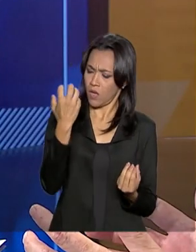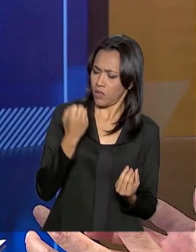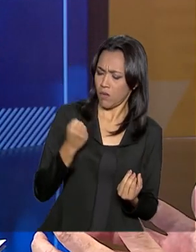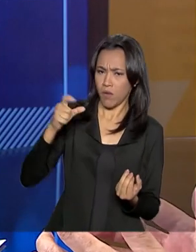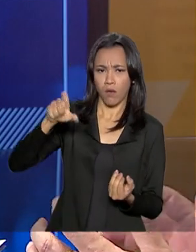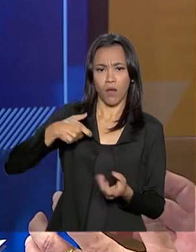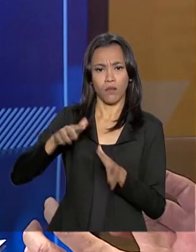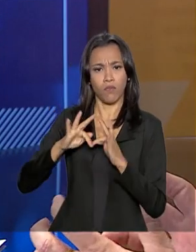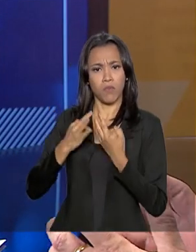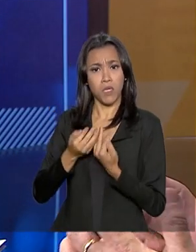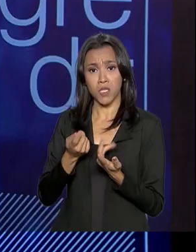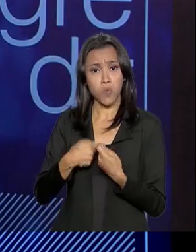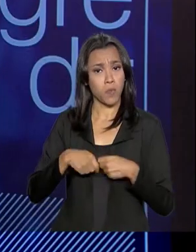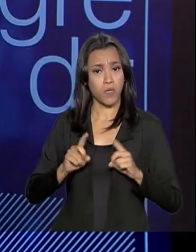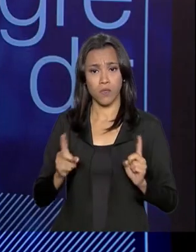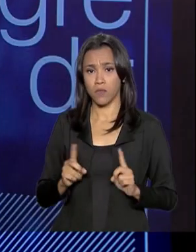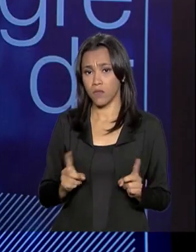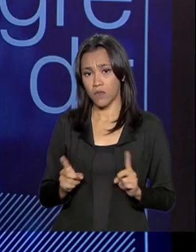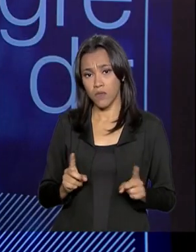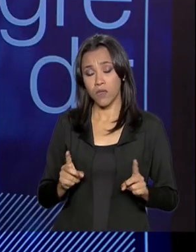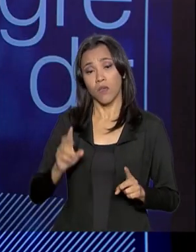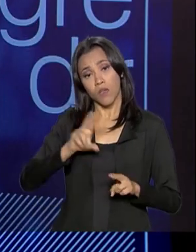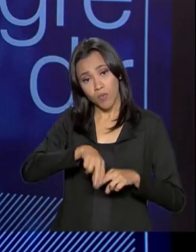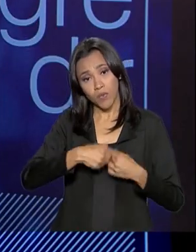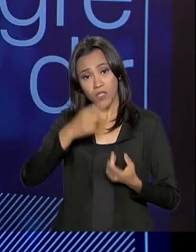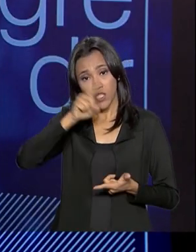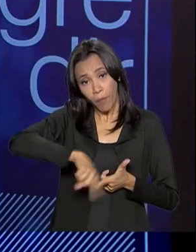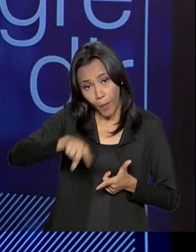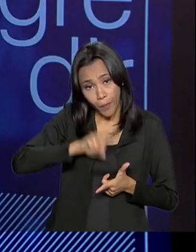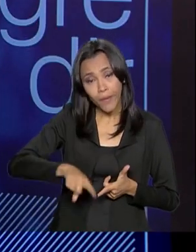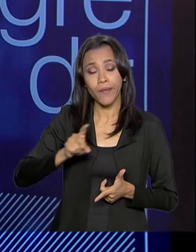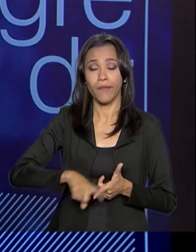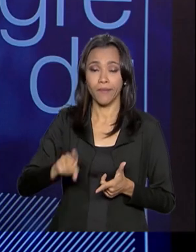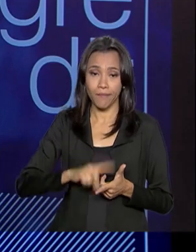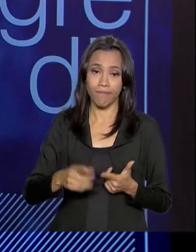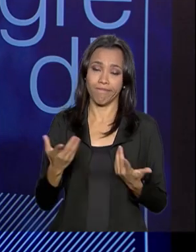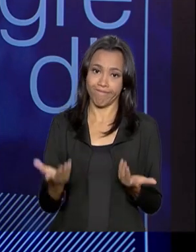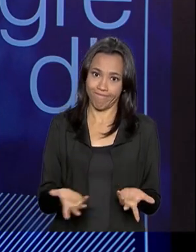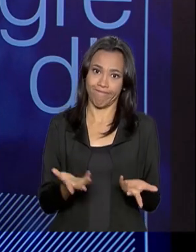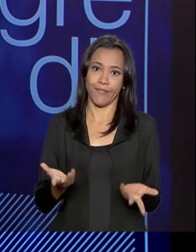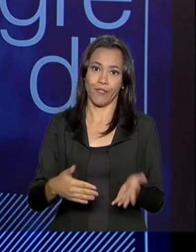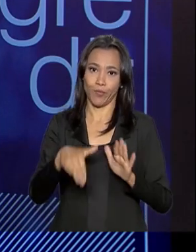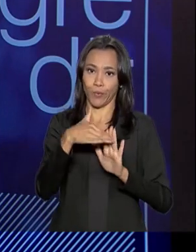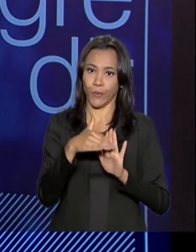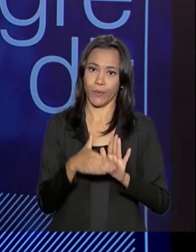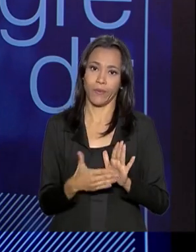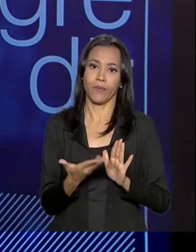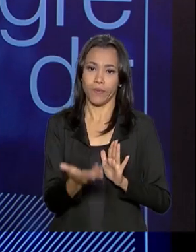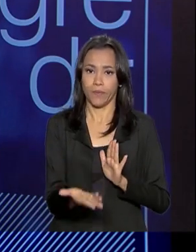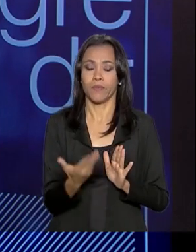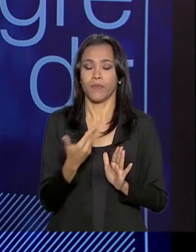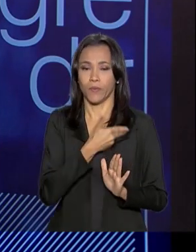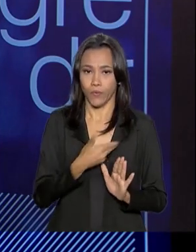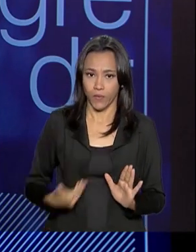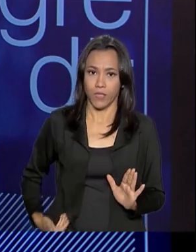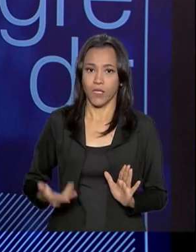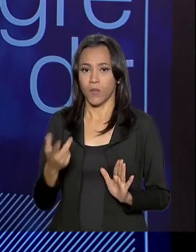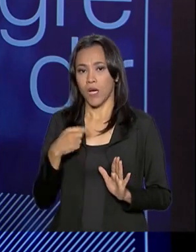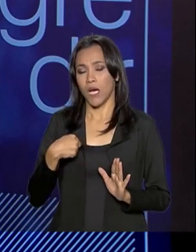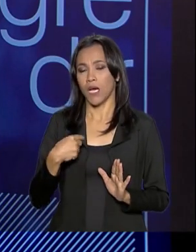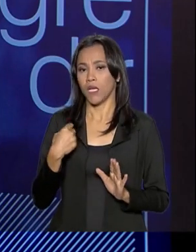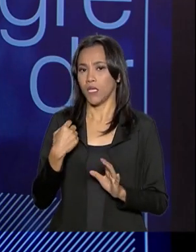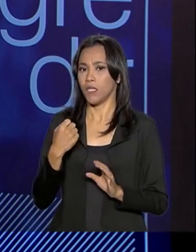E o programa tinha dificuldade de cruzar os dados. Então, dois anos atrás, se criou um